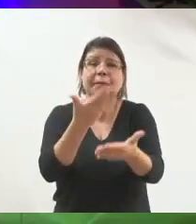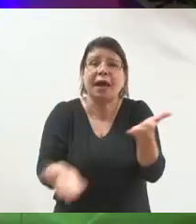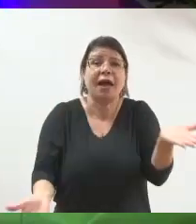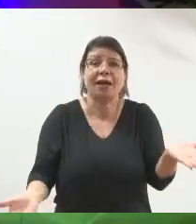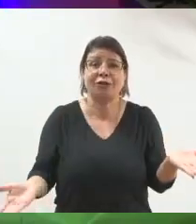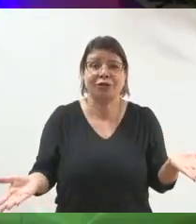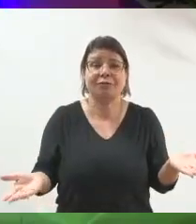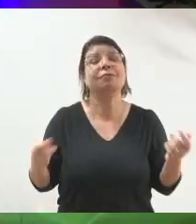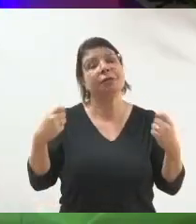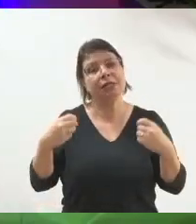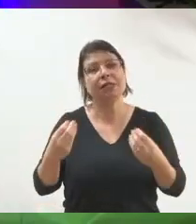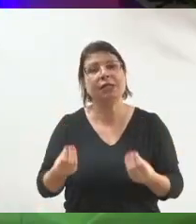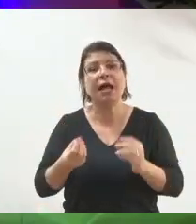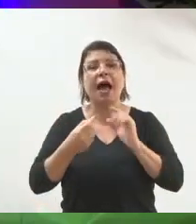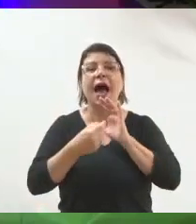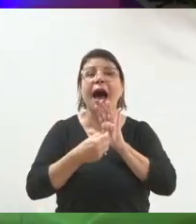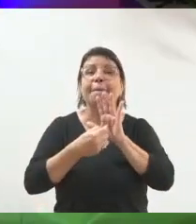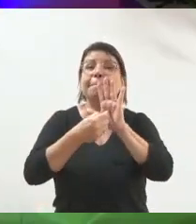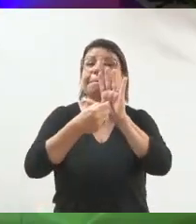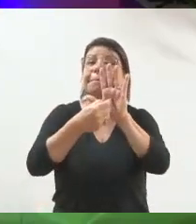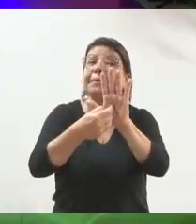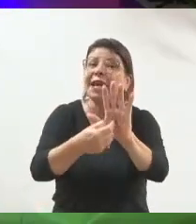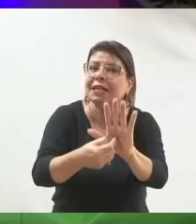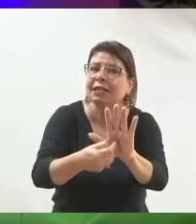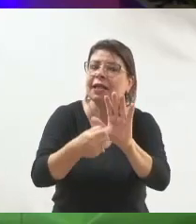da maneira certa. Então,